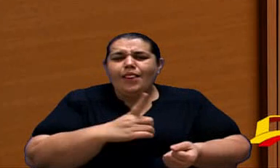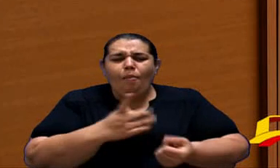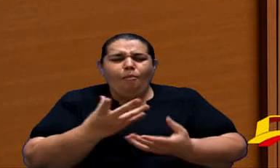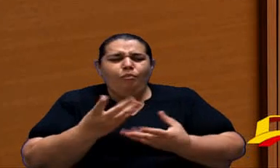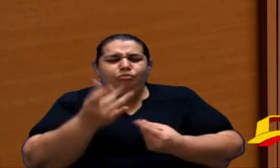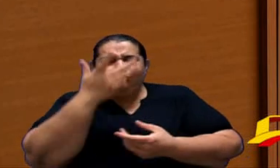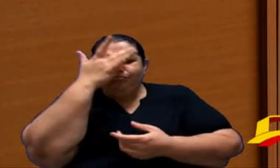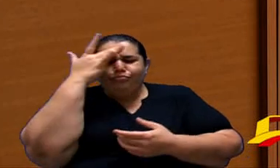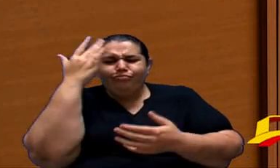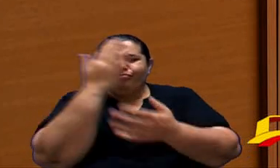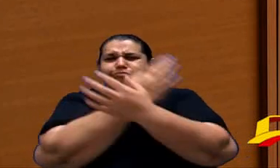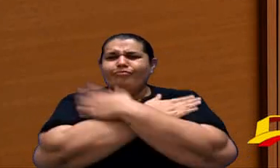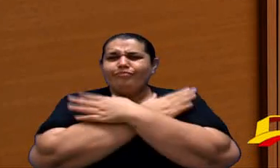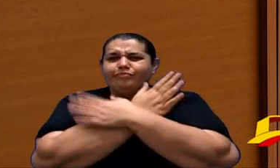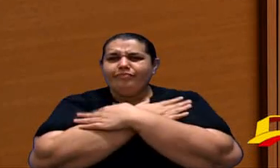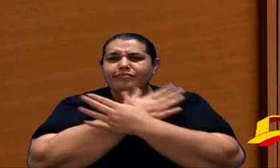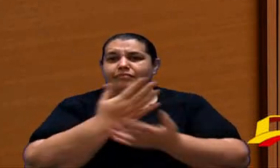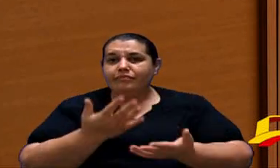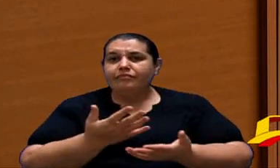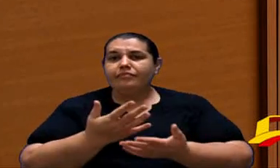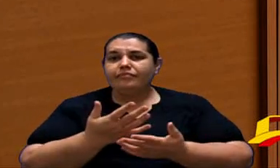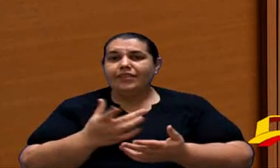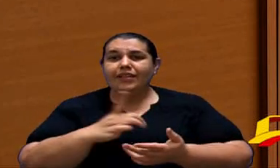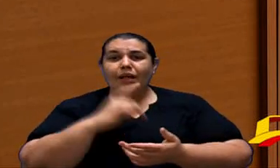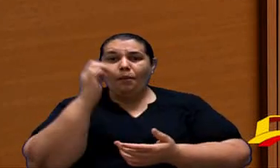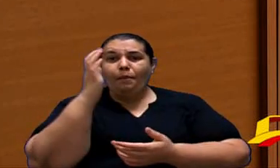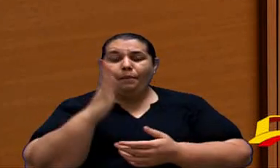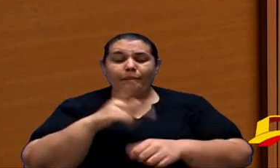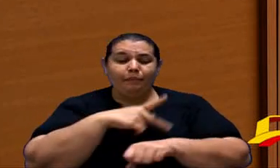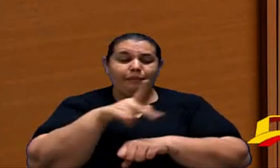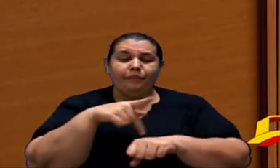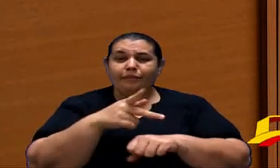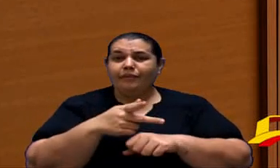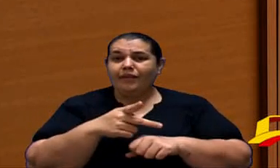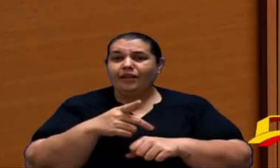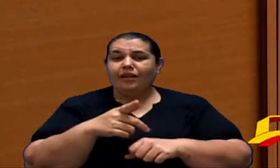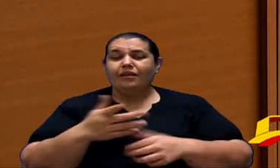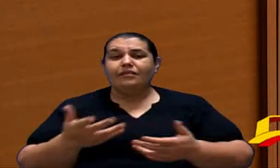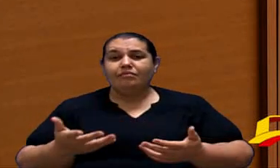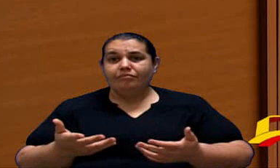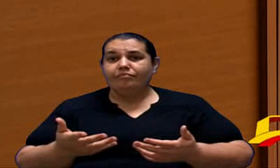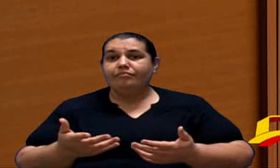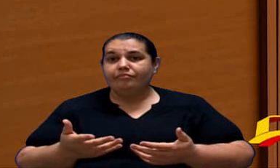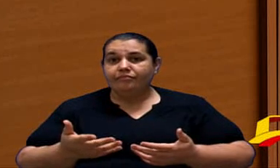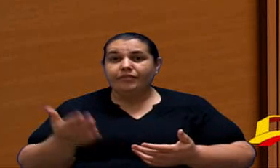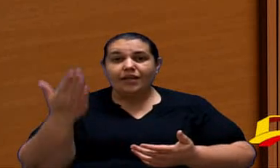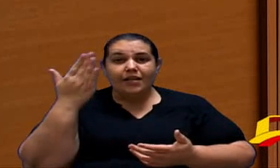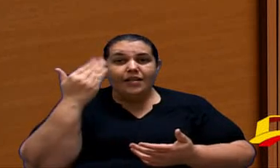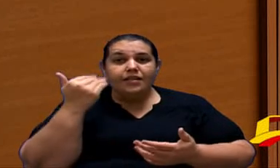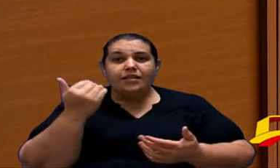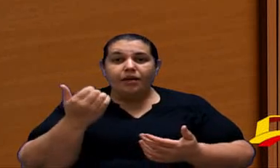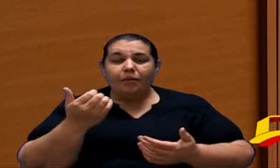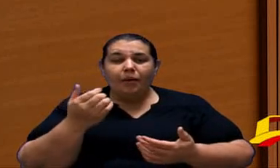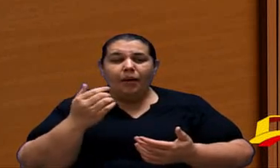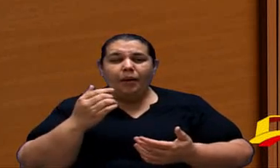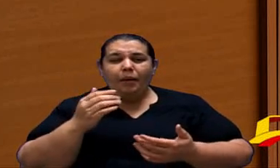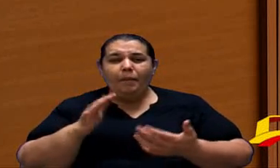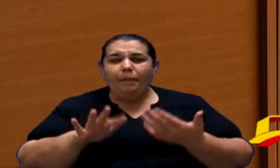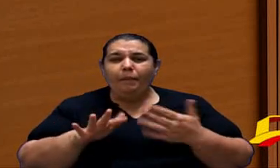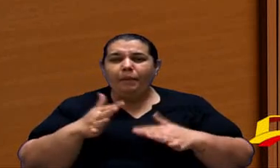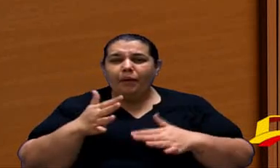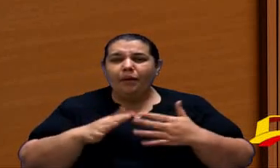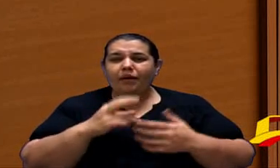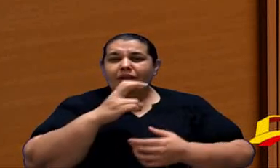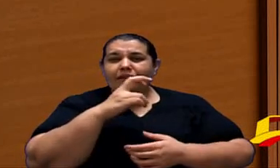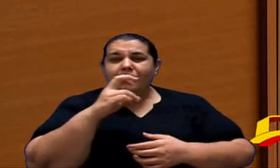desempregada na quantidade de pessoas que nós já temos desempregado no nosso país França um cara sabe que tem aproximadamente vereador França